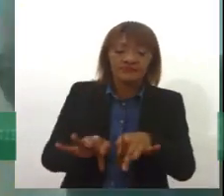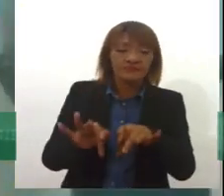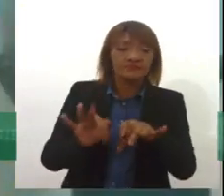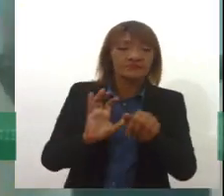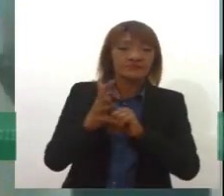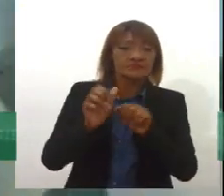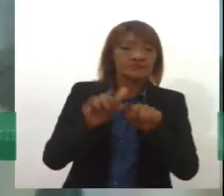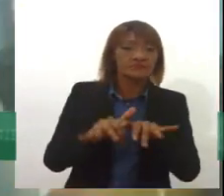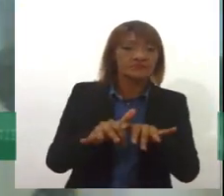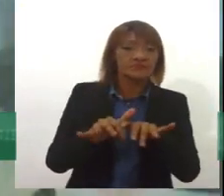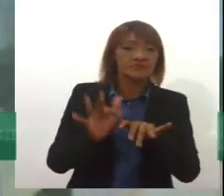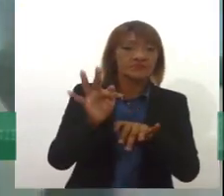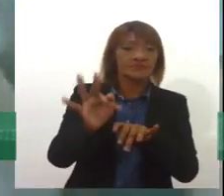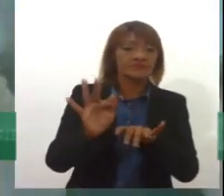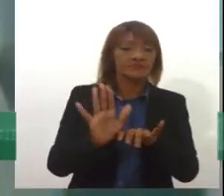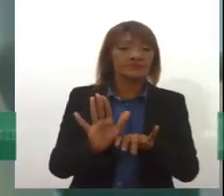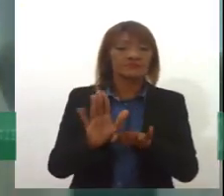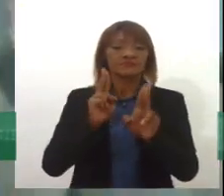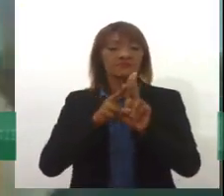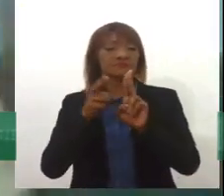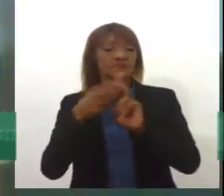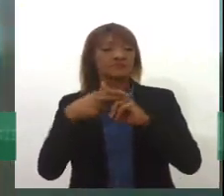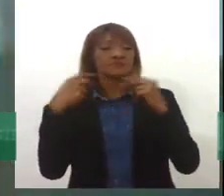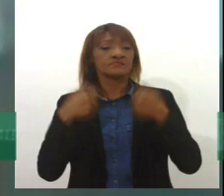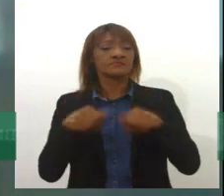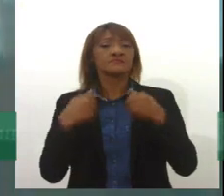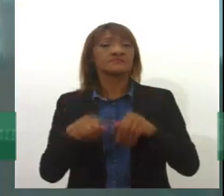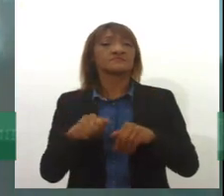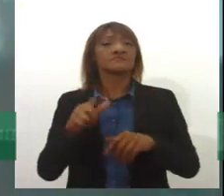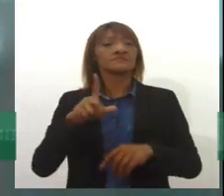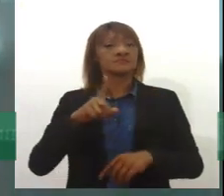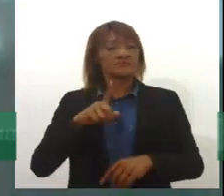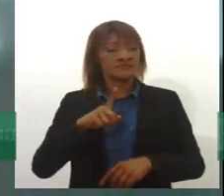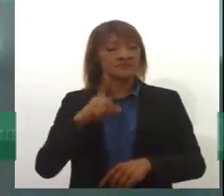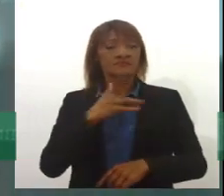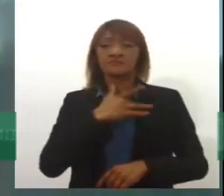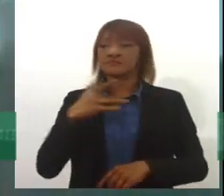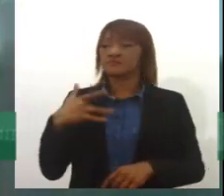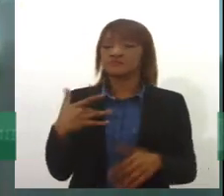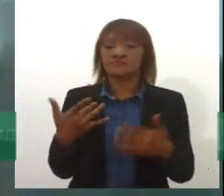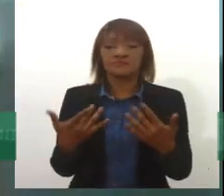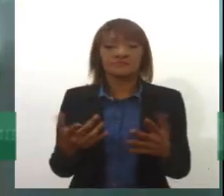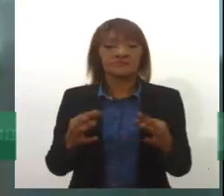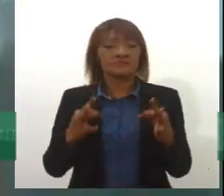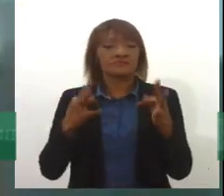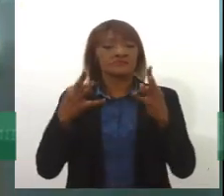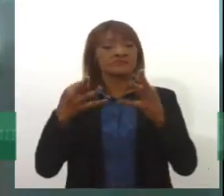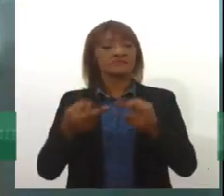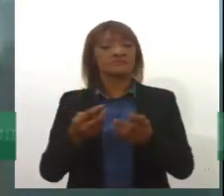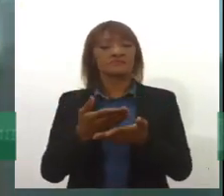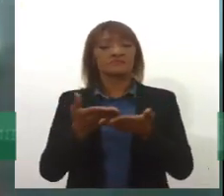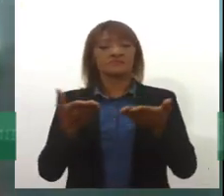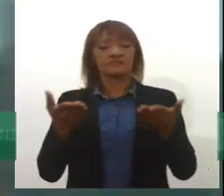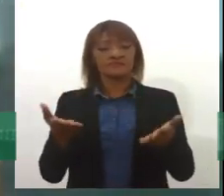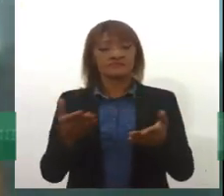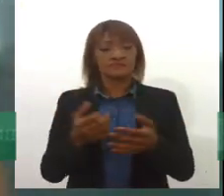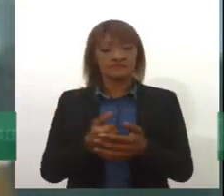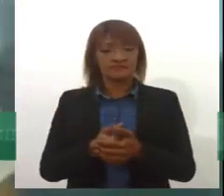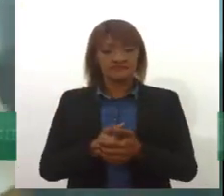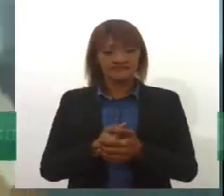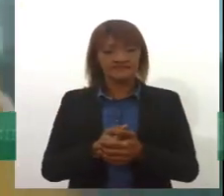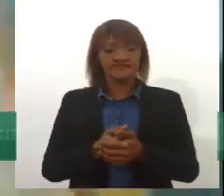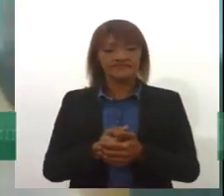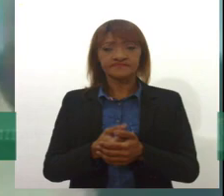ofereça para a população como um todo serviços de saúde na perspectiva de mitigação dos danos da pandemia.